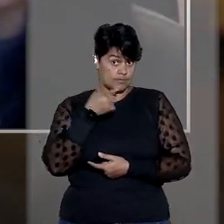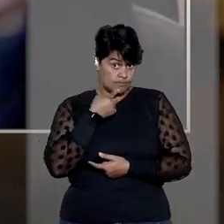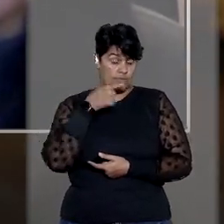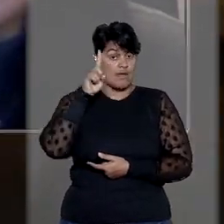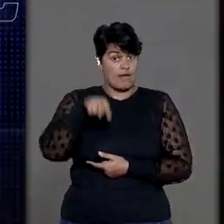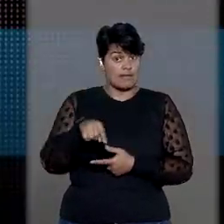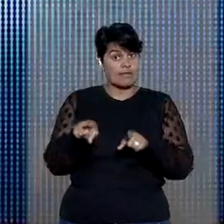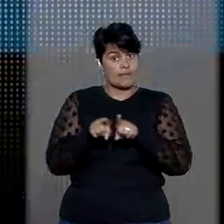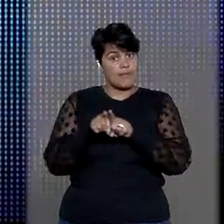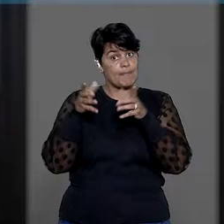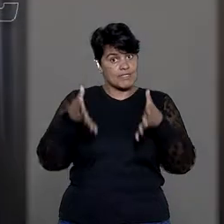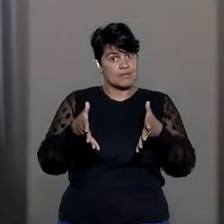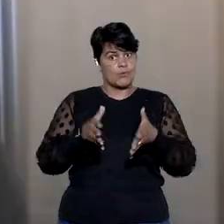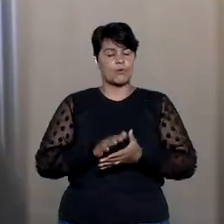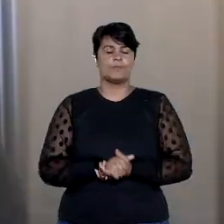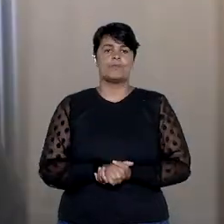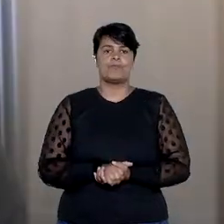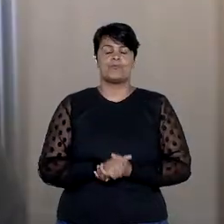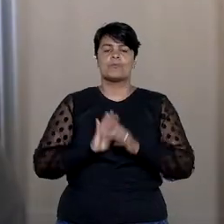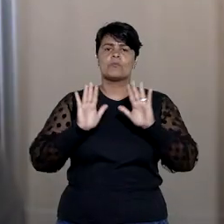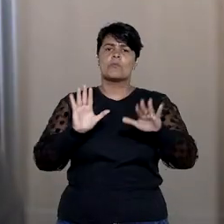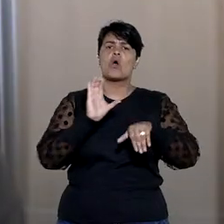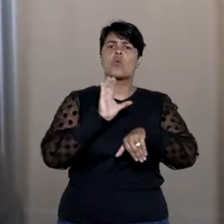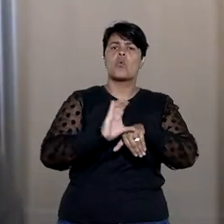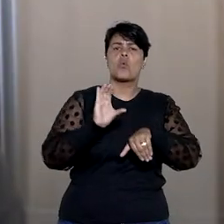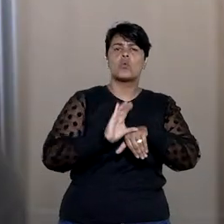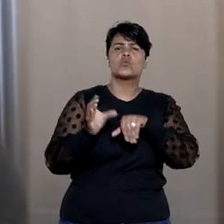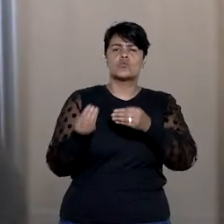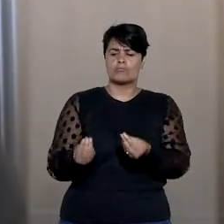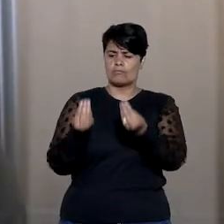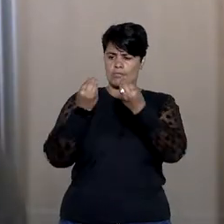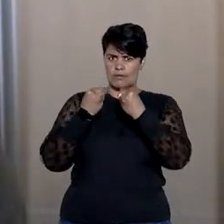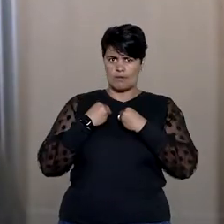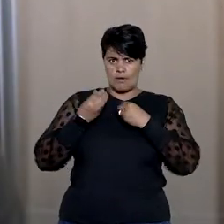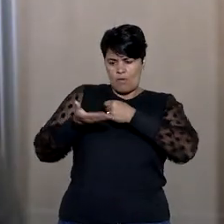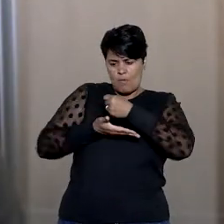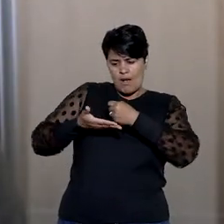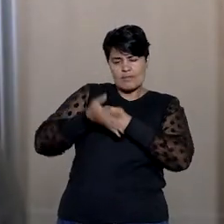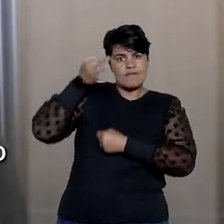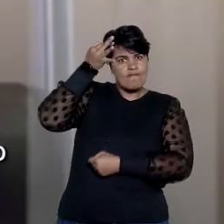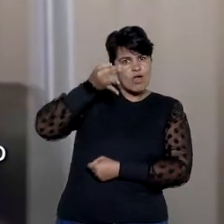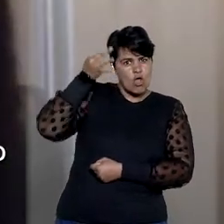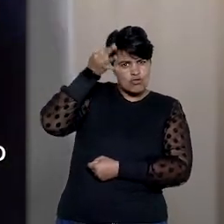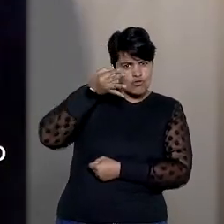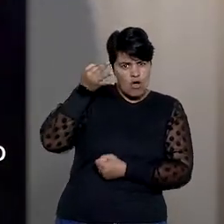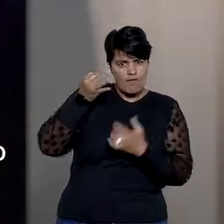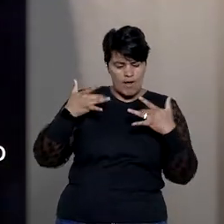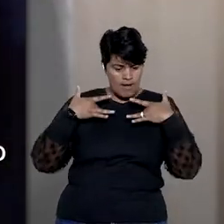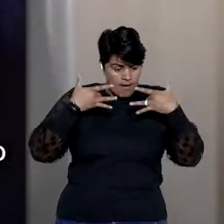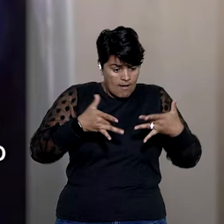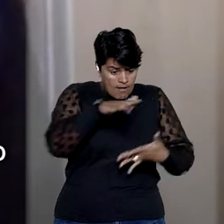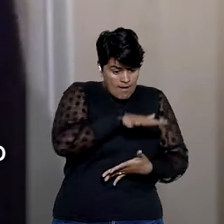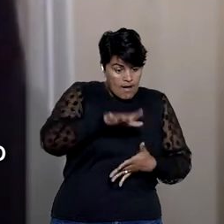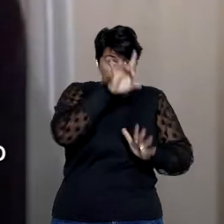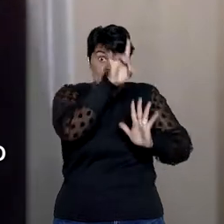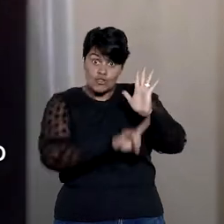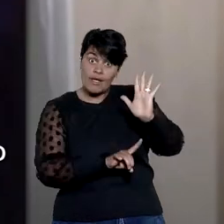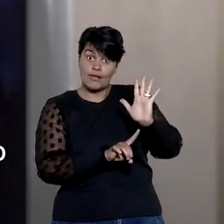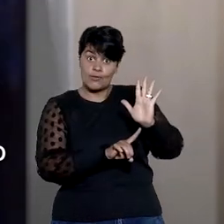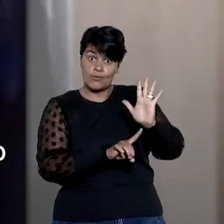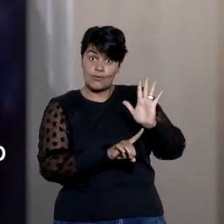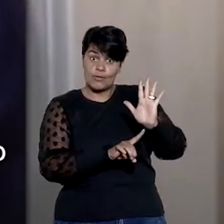do curso. O curso me proporcionou uma base pelo autógrafo e investigado direto.